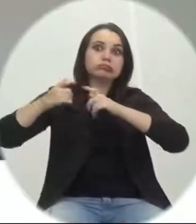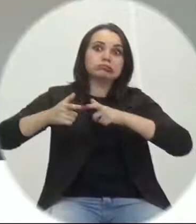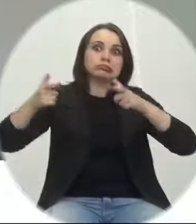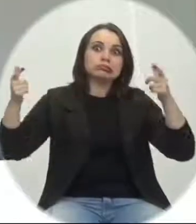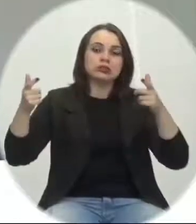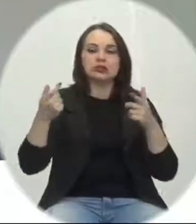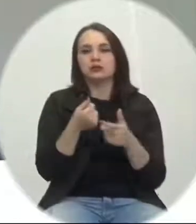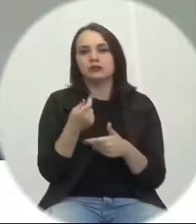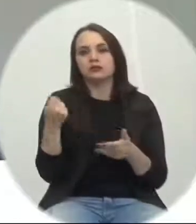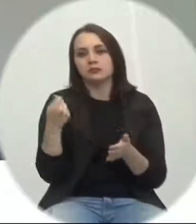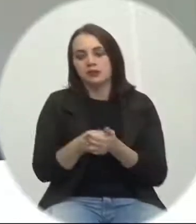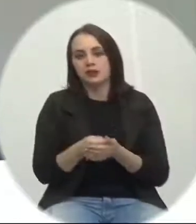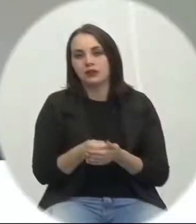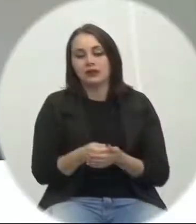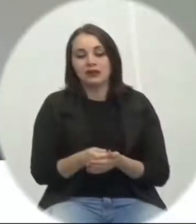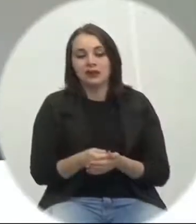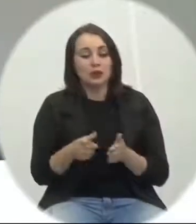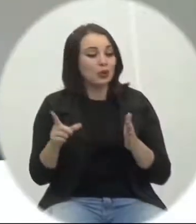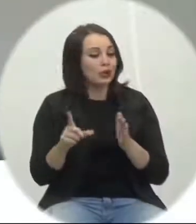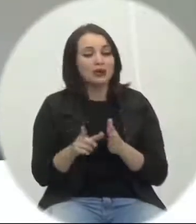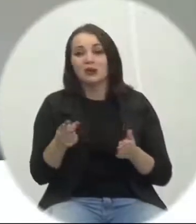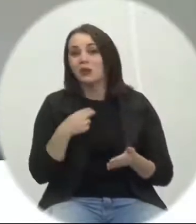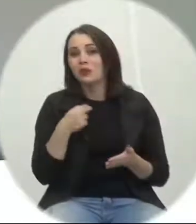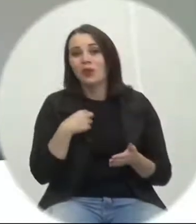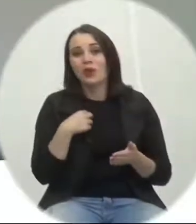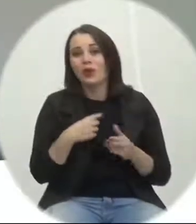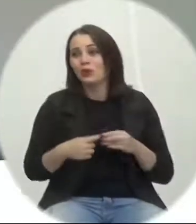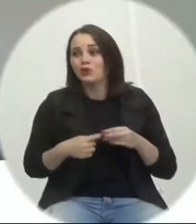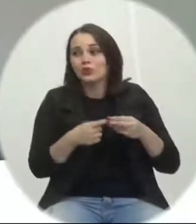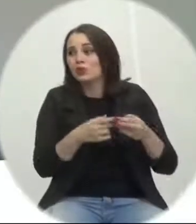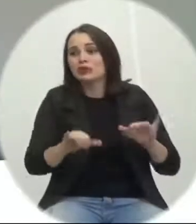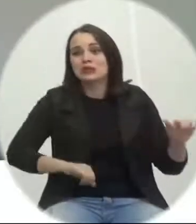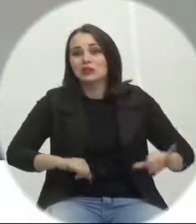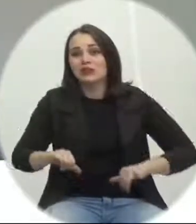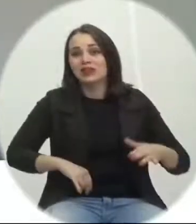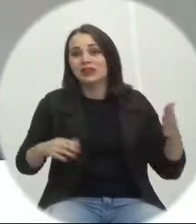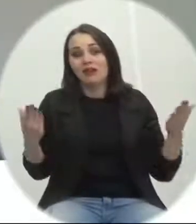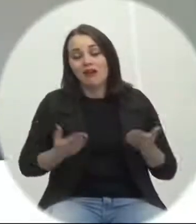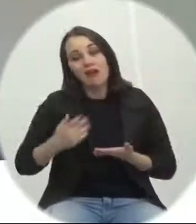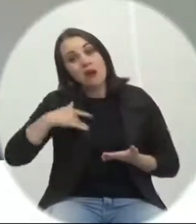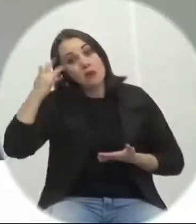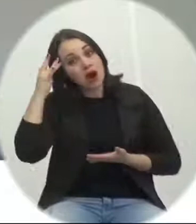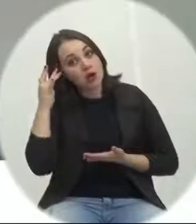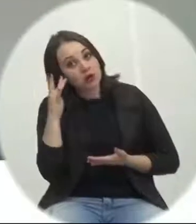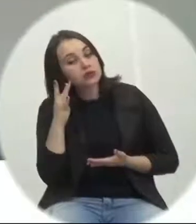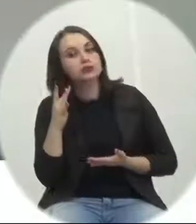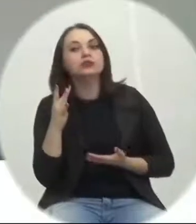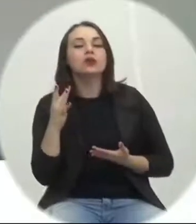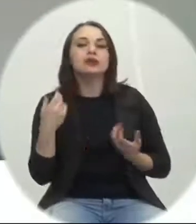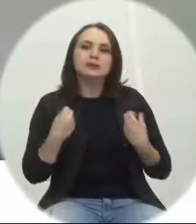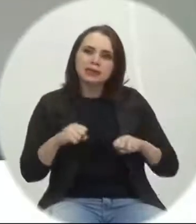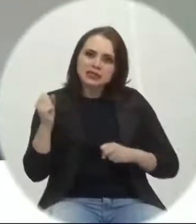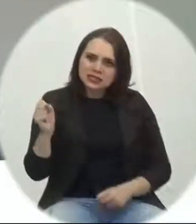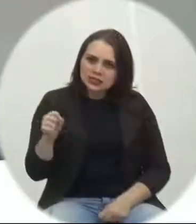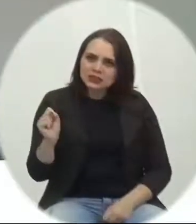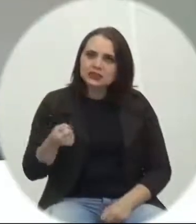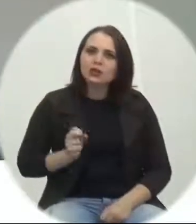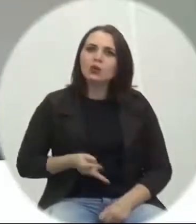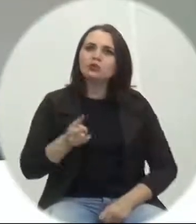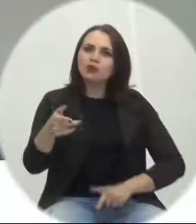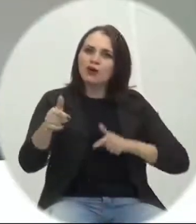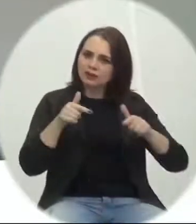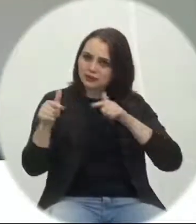Eles não podem serem os únicos penalizados nessa situação. Eu acho que devem sim continuar